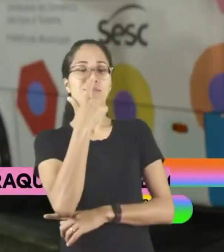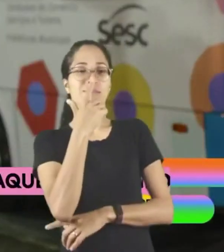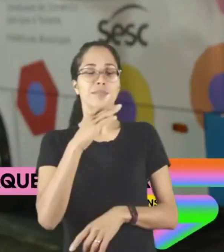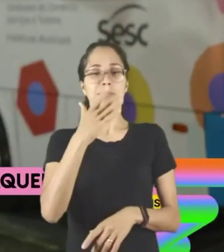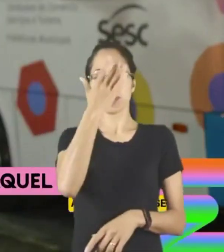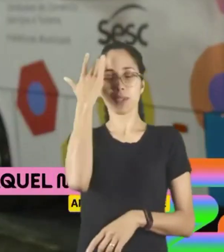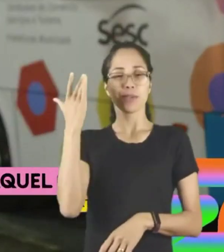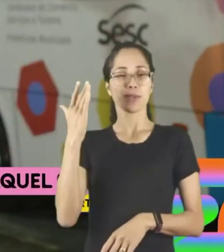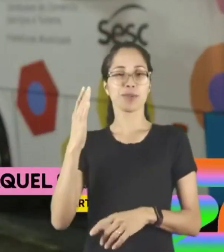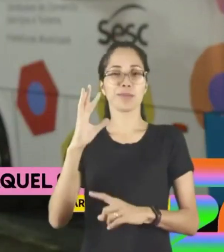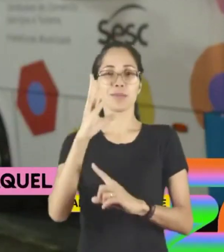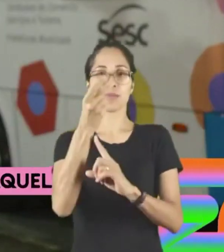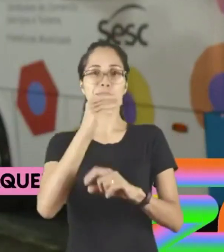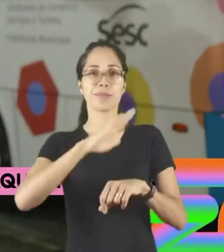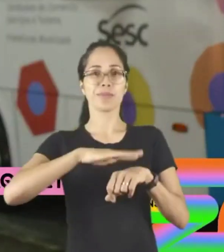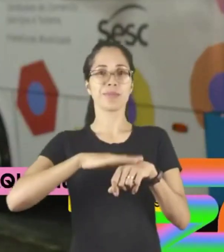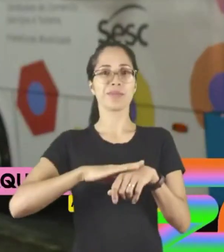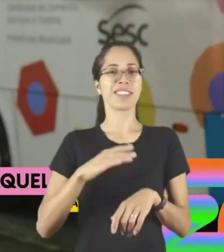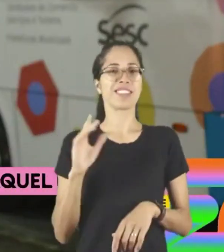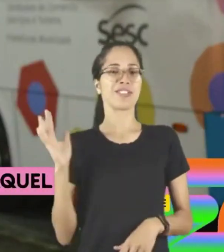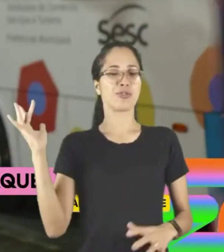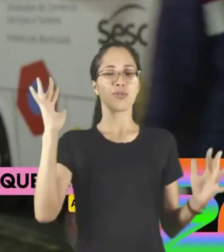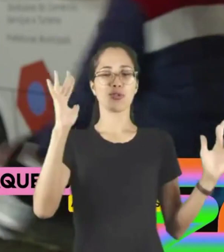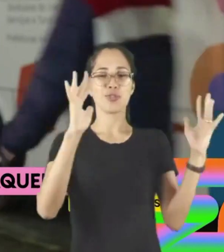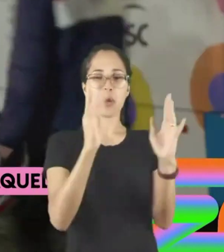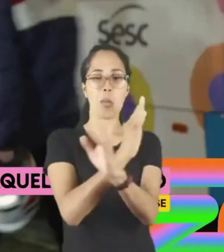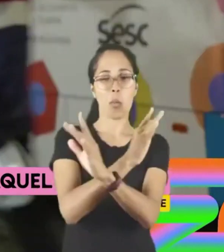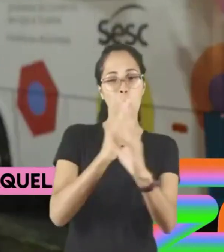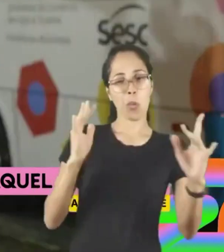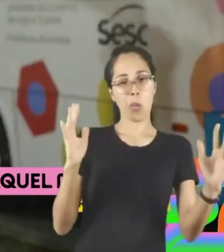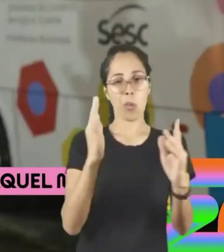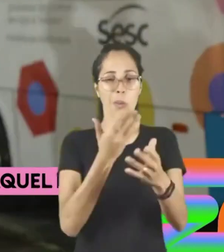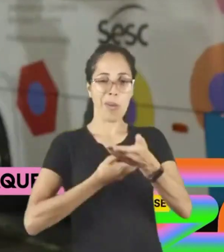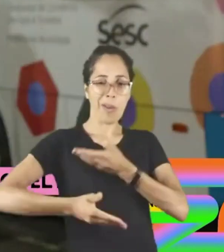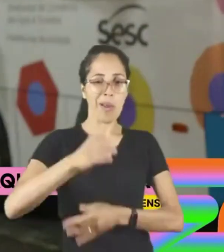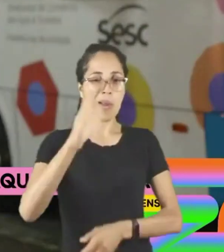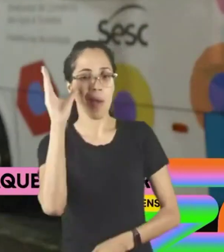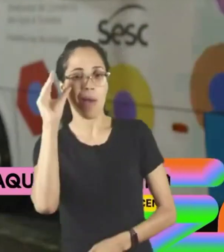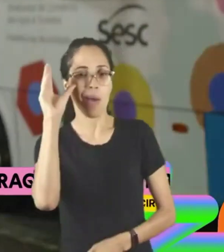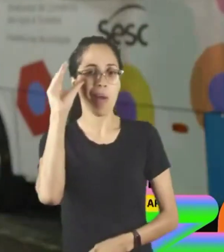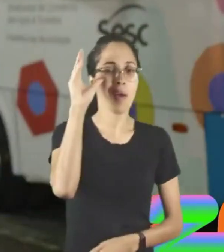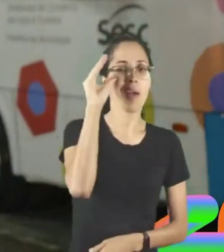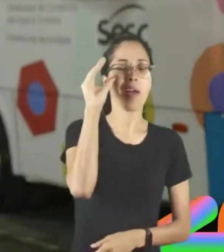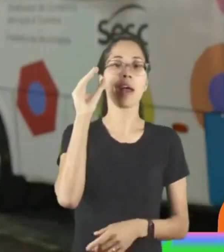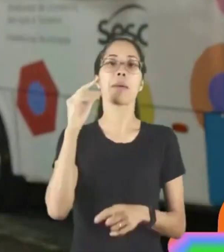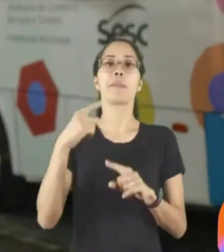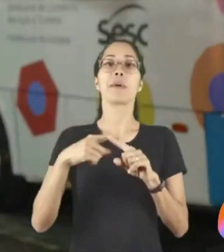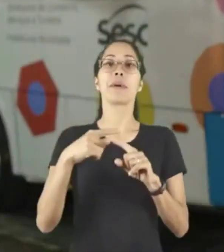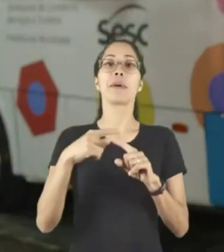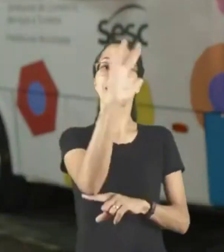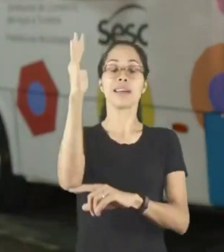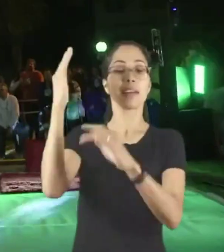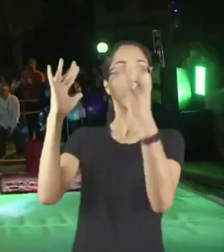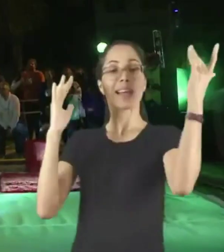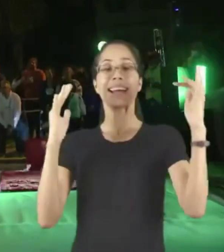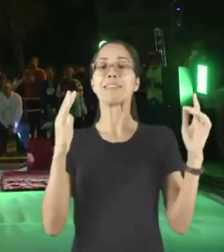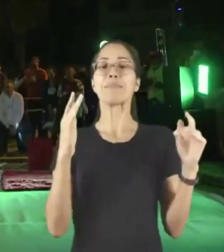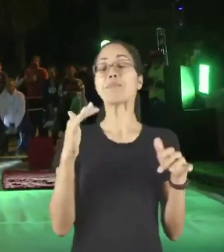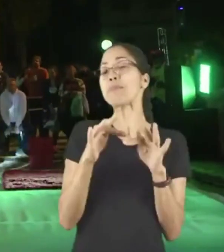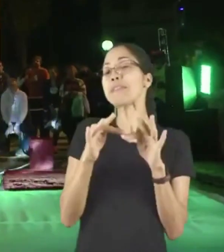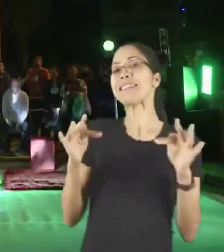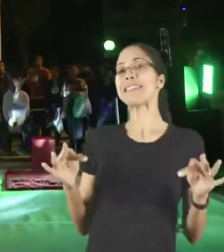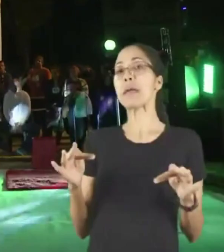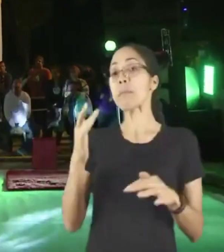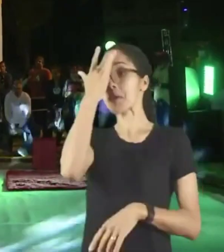ele movimenta, gera curiosidade e por ele ser nas praças, ele deixa assim o acesso muito simples. Quem está passando vai